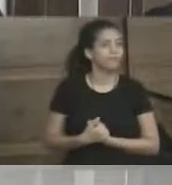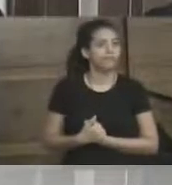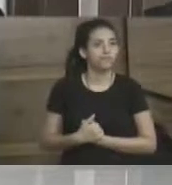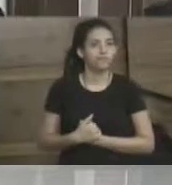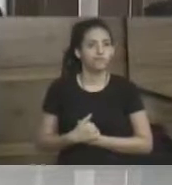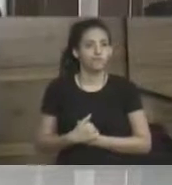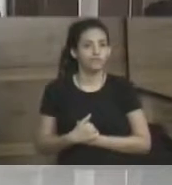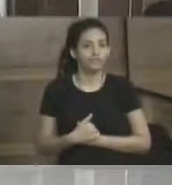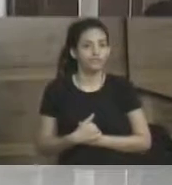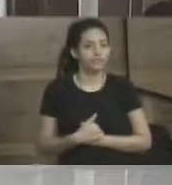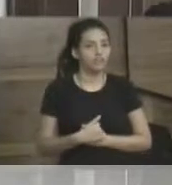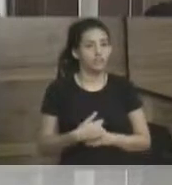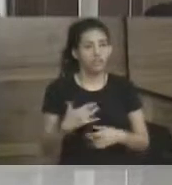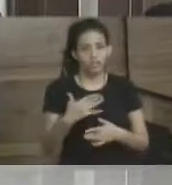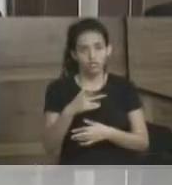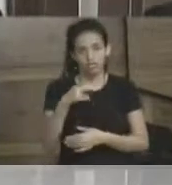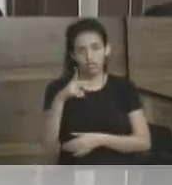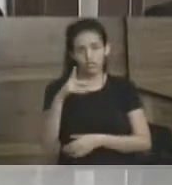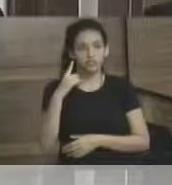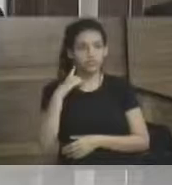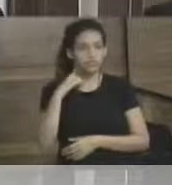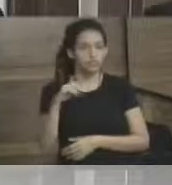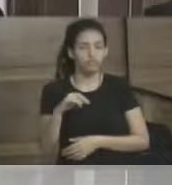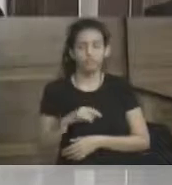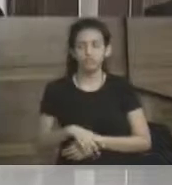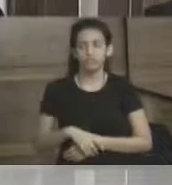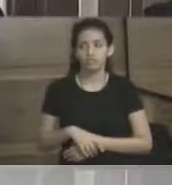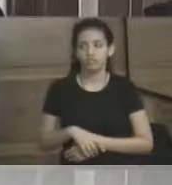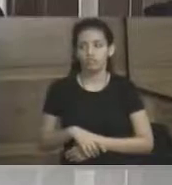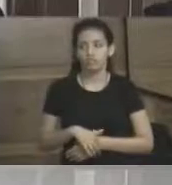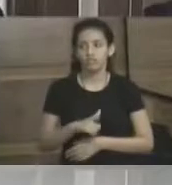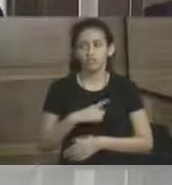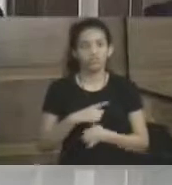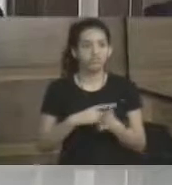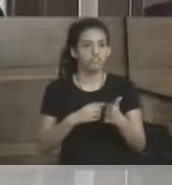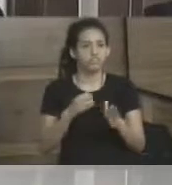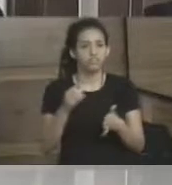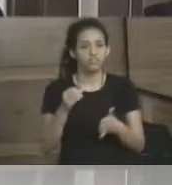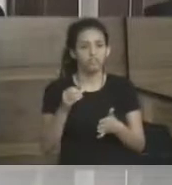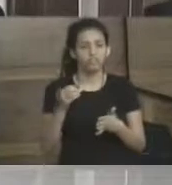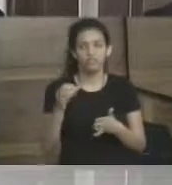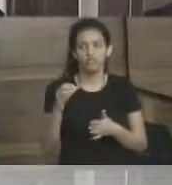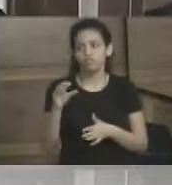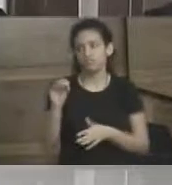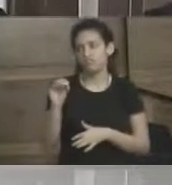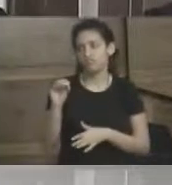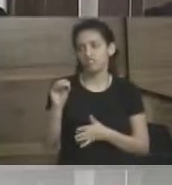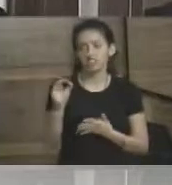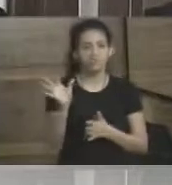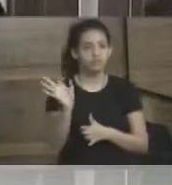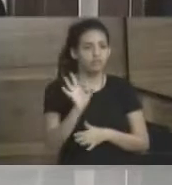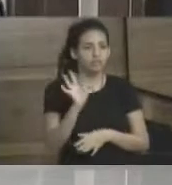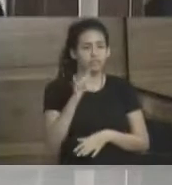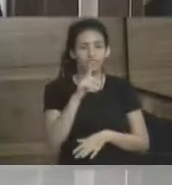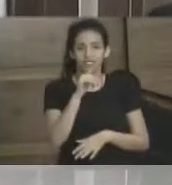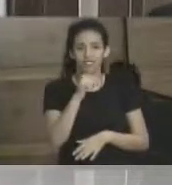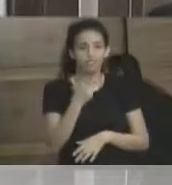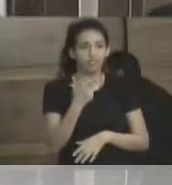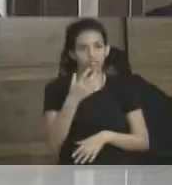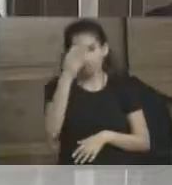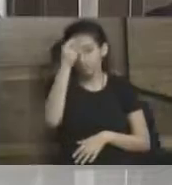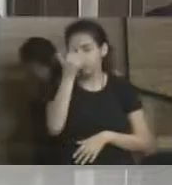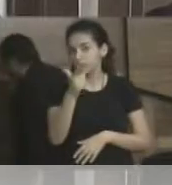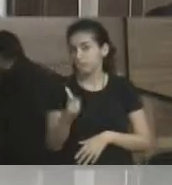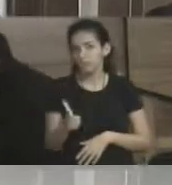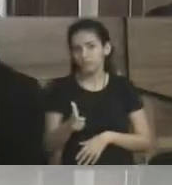de Calda. Poços de Calda, se eu não me engano, trata, acho que, 90 e tanto por cento da água deles. Angra do Jeio não tem